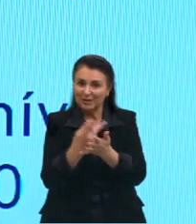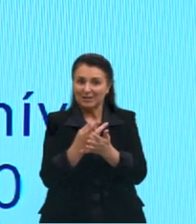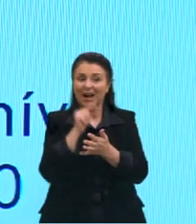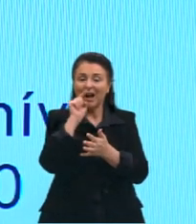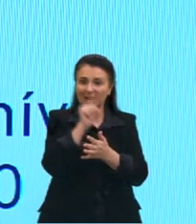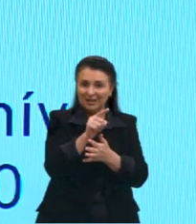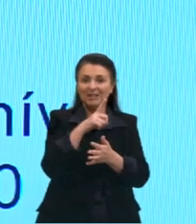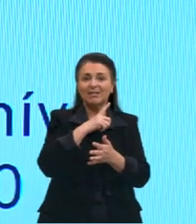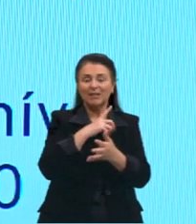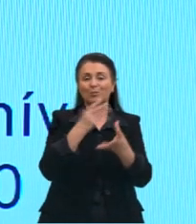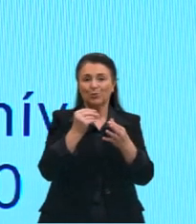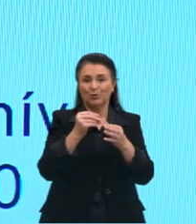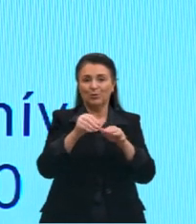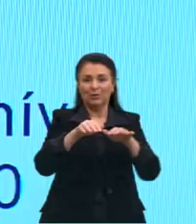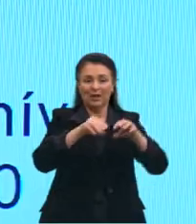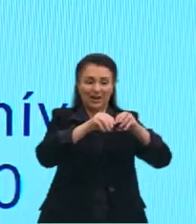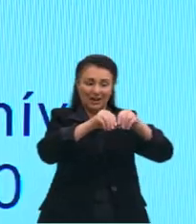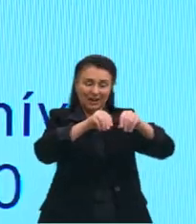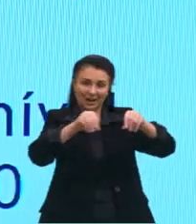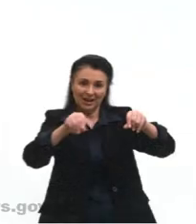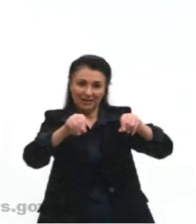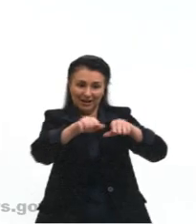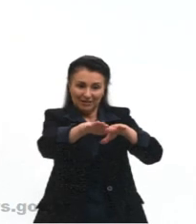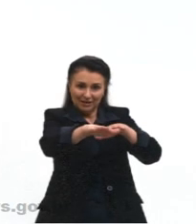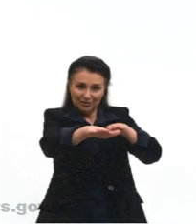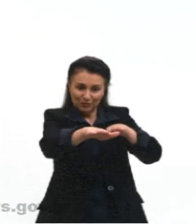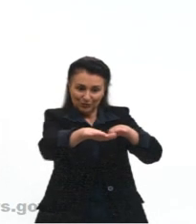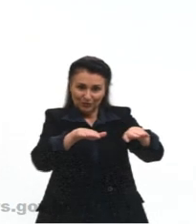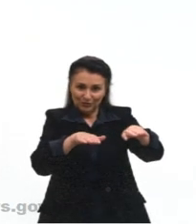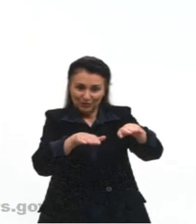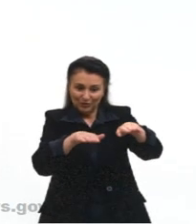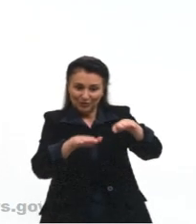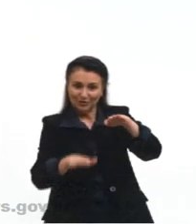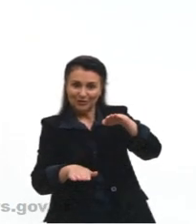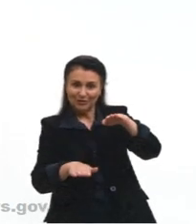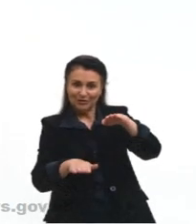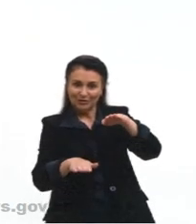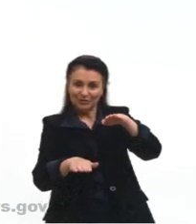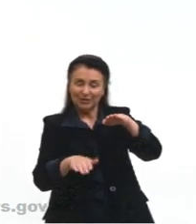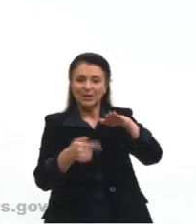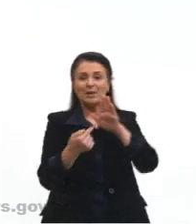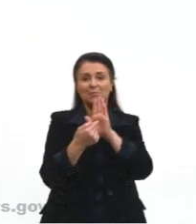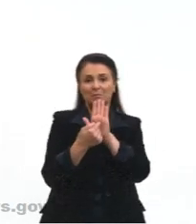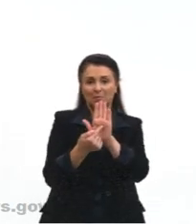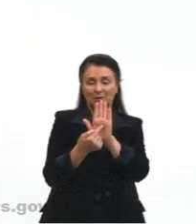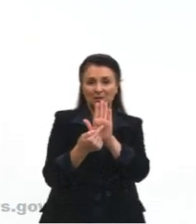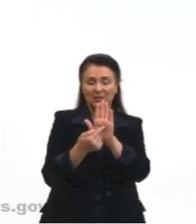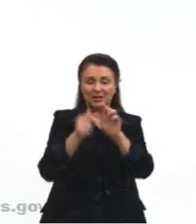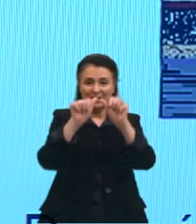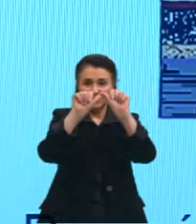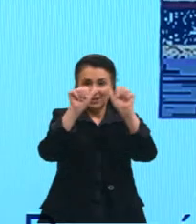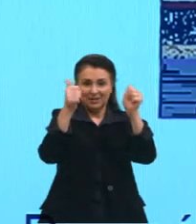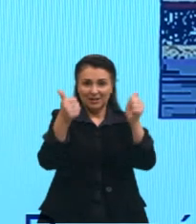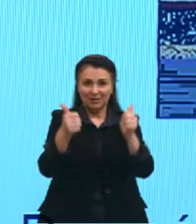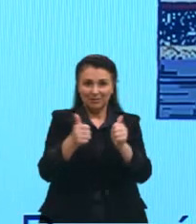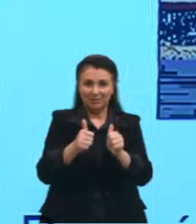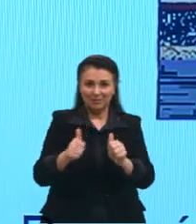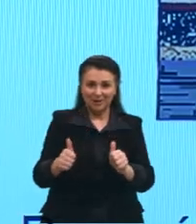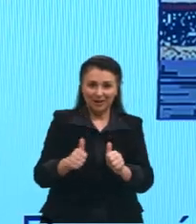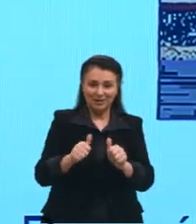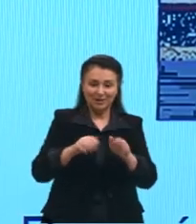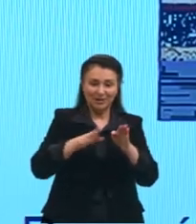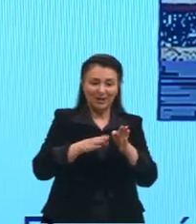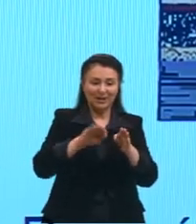planaltos aí. E aí mostra ele aqui, vai mostrar aqui para vocês, justamente essa imagem do planalto desenhadinha,